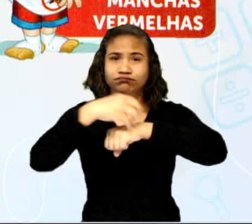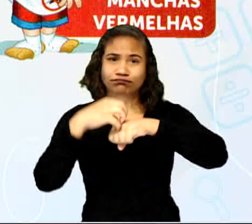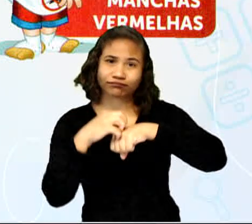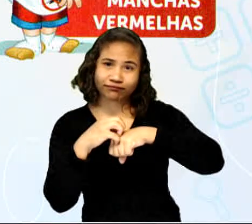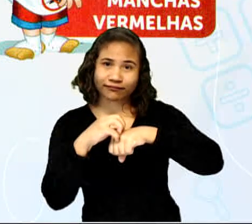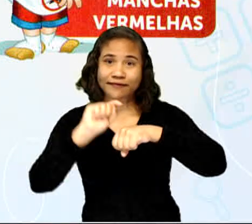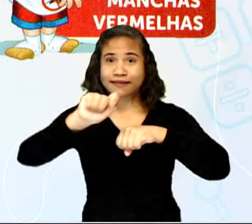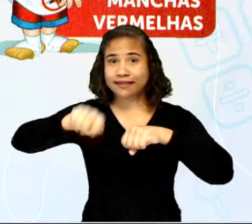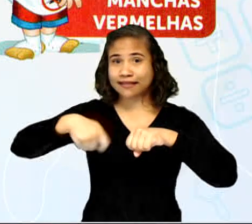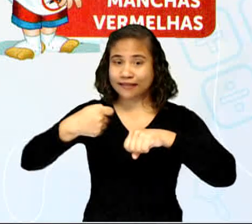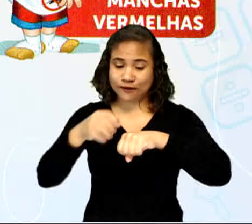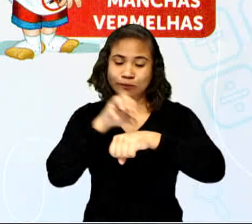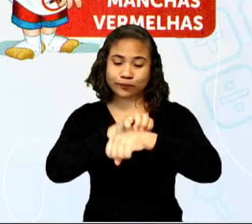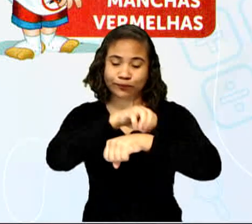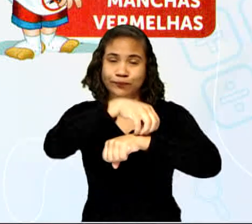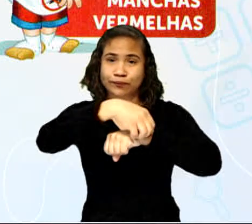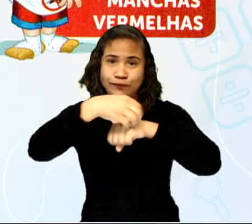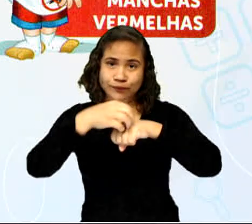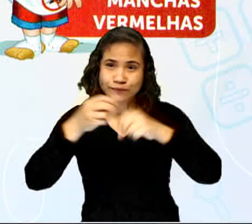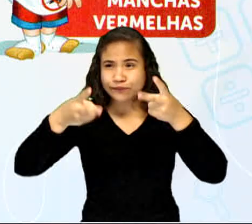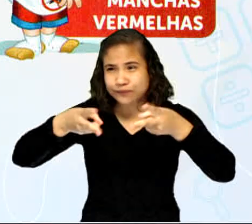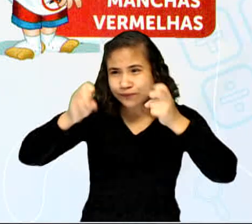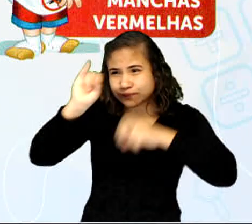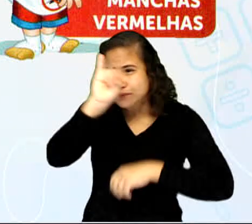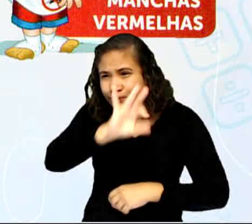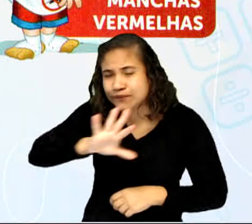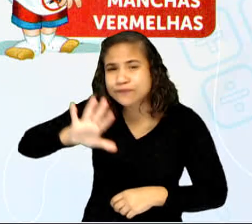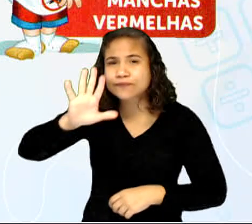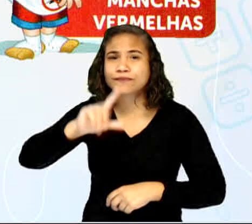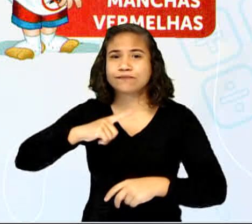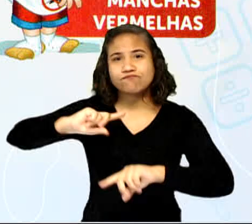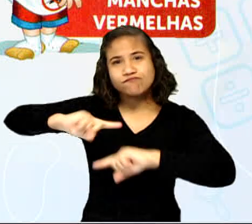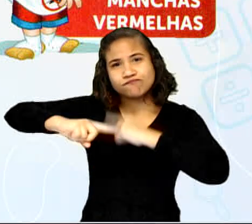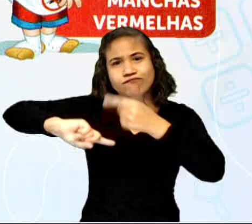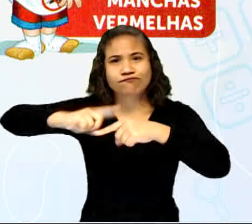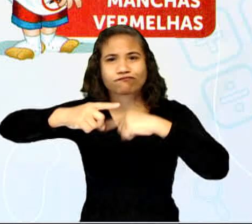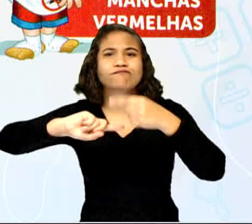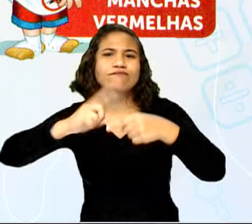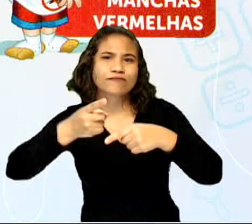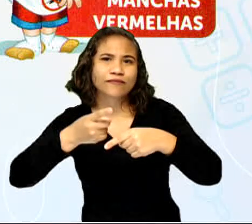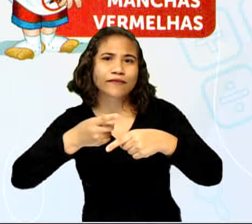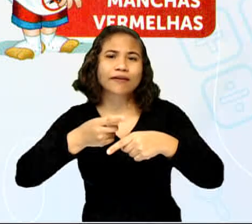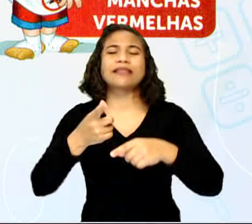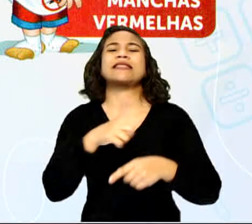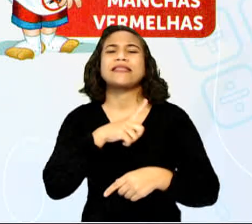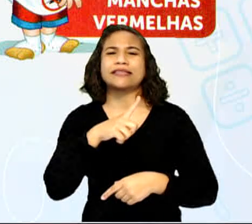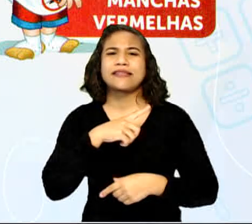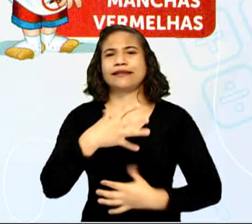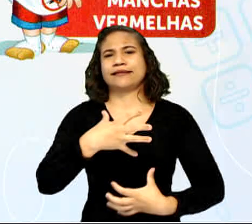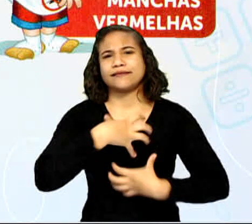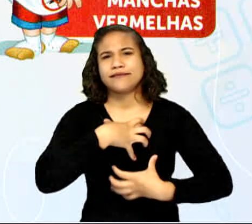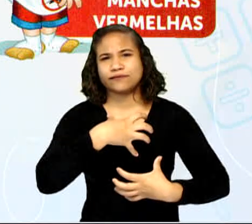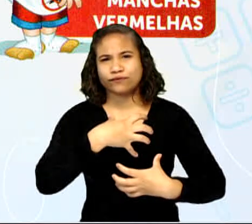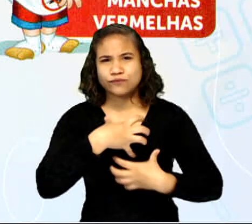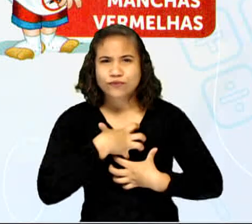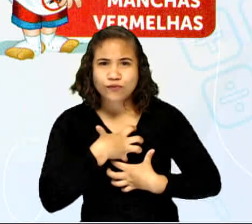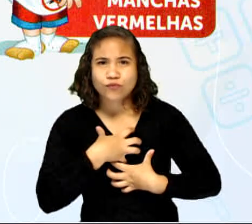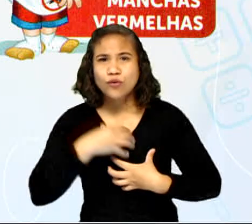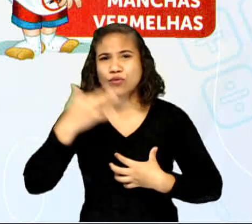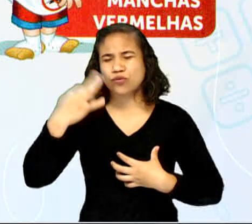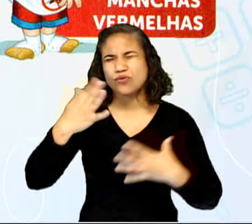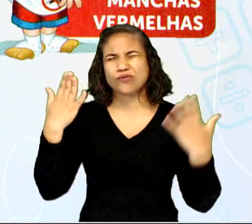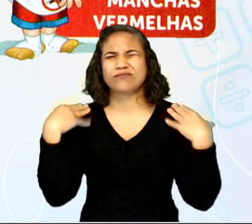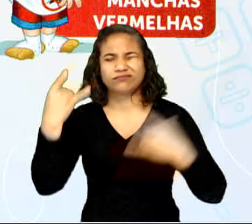a imagem do vírus da chikugunha, ela transmite, ou seja, ela provoca os sintomas de dor nas costas,